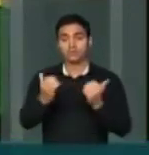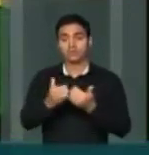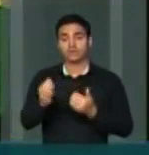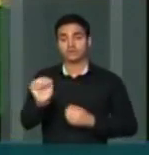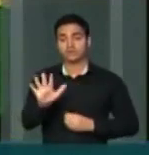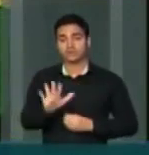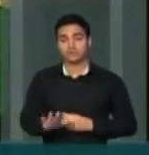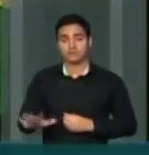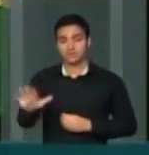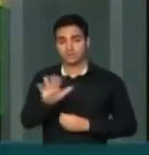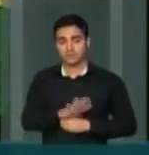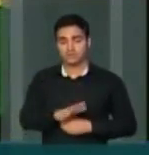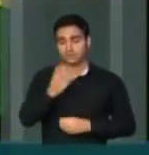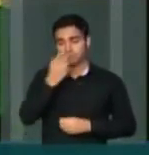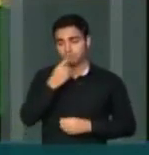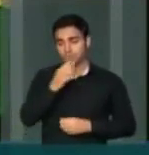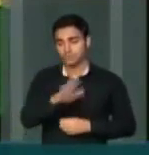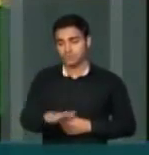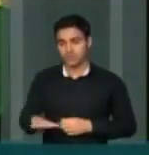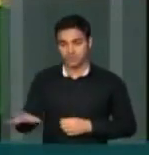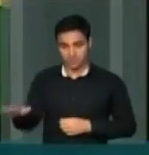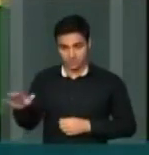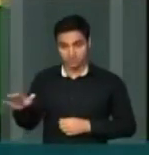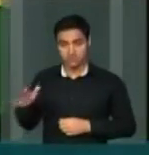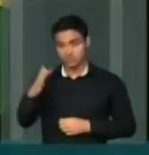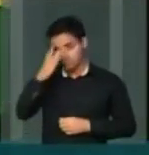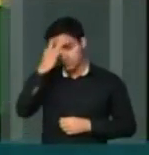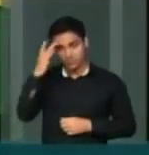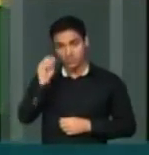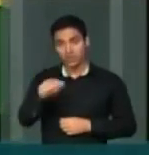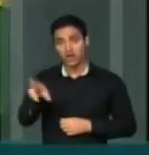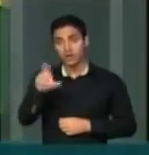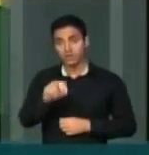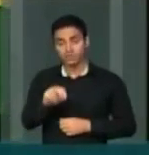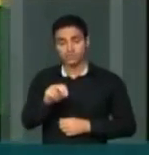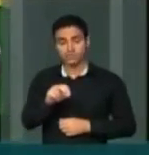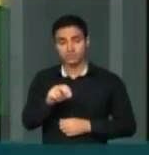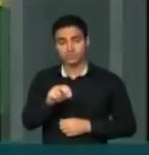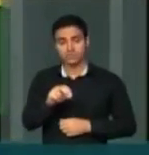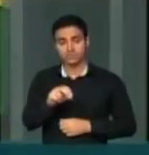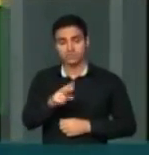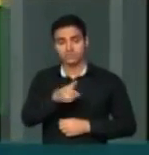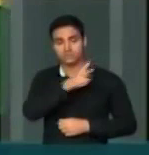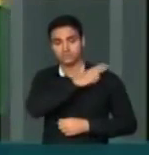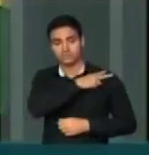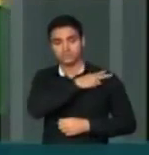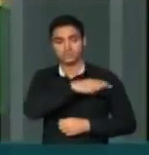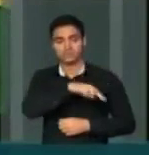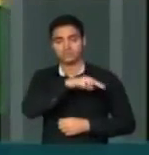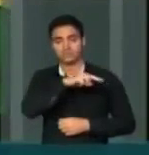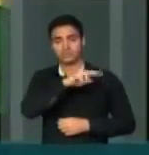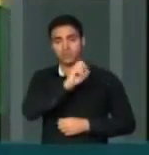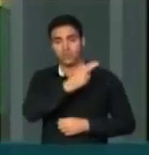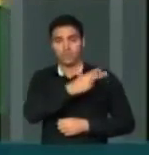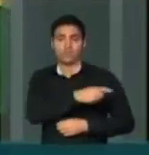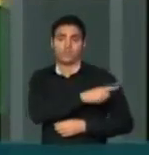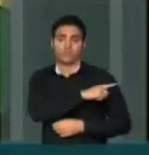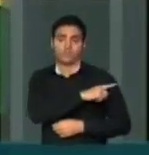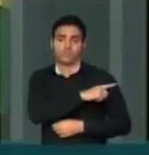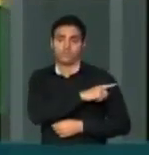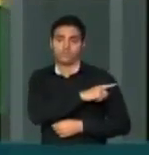Nacional Infanto-Juvenil dos Estudantes dos Ensinos Fundamental e